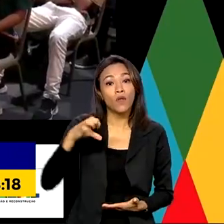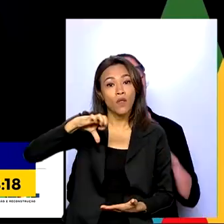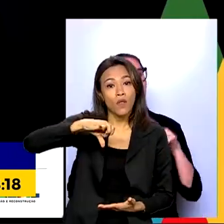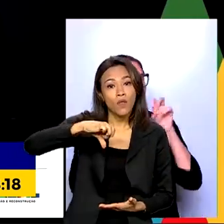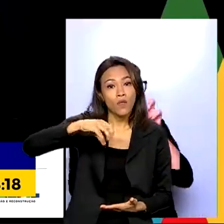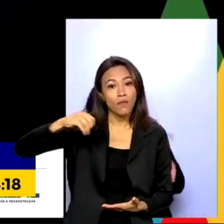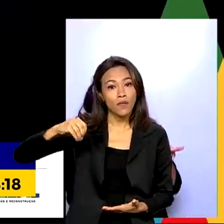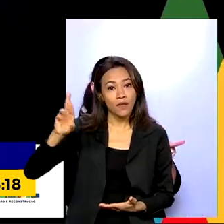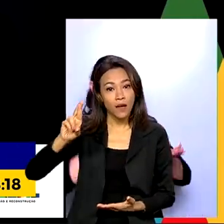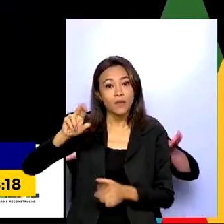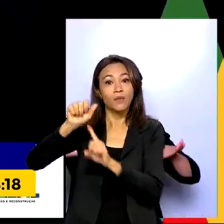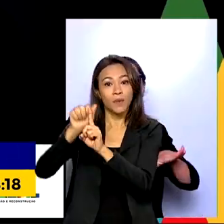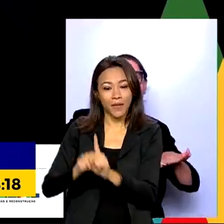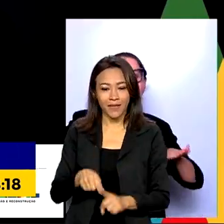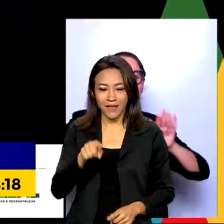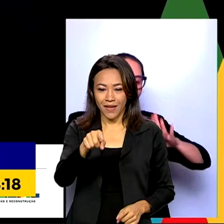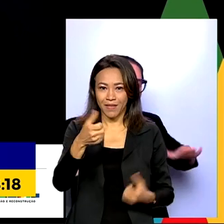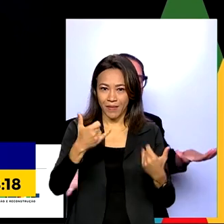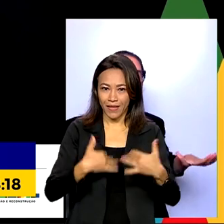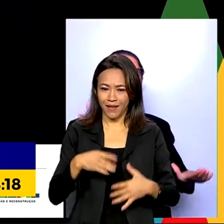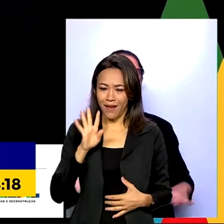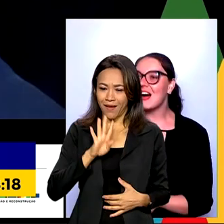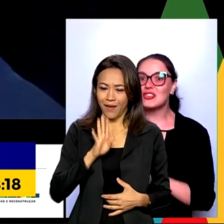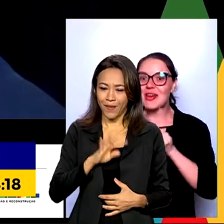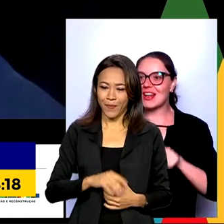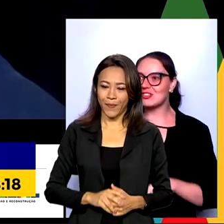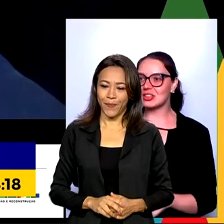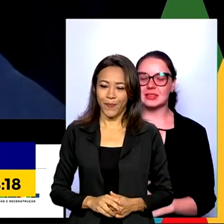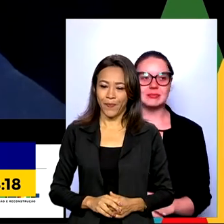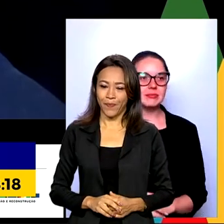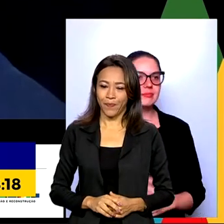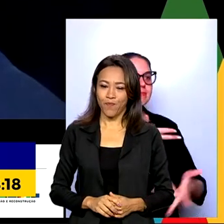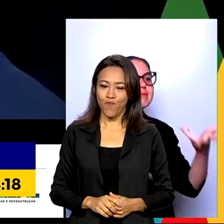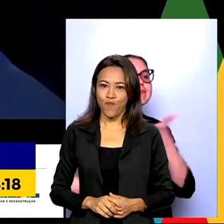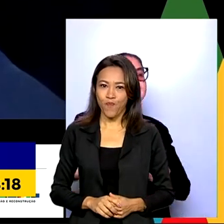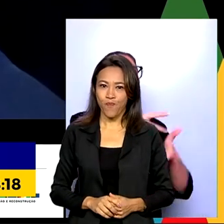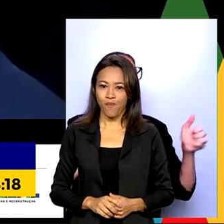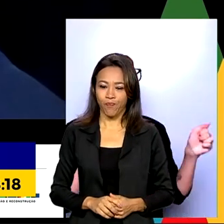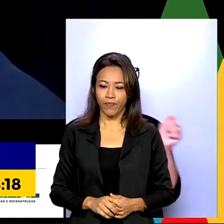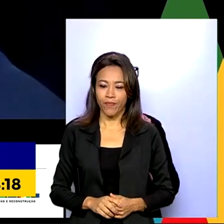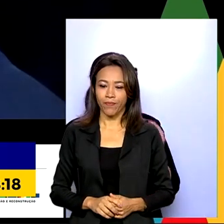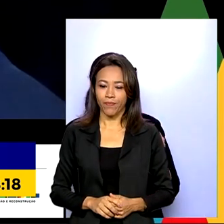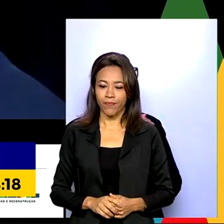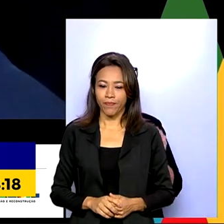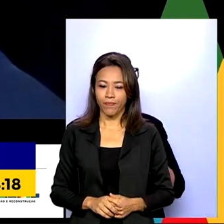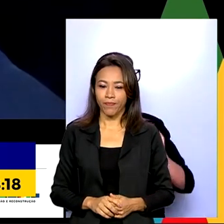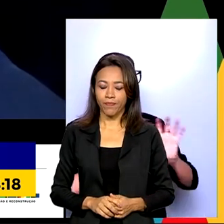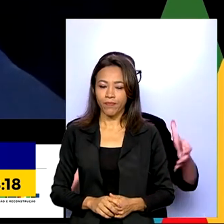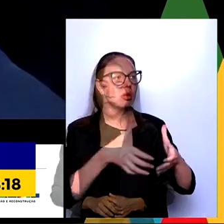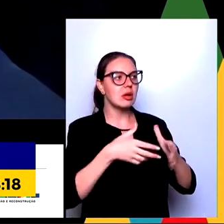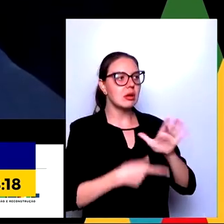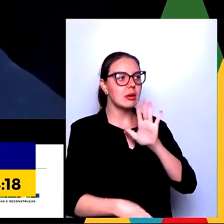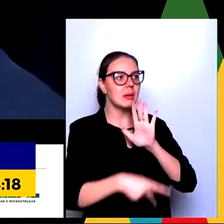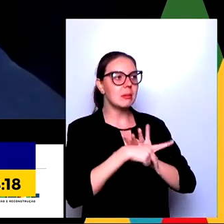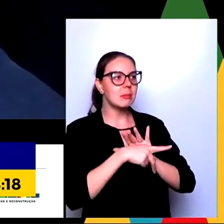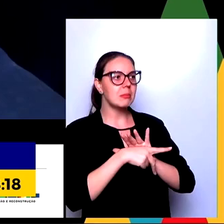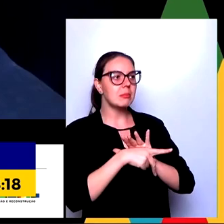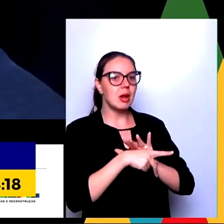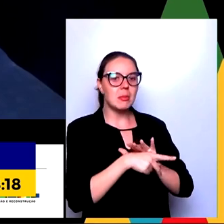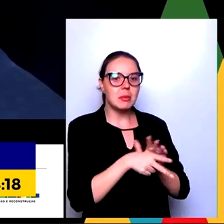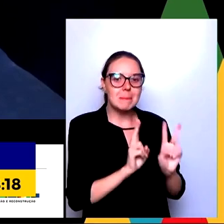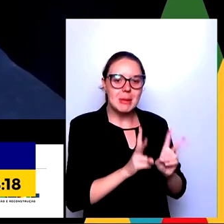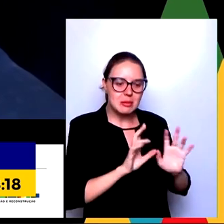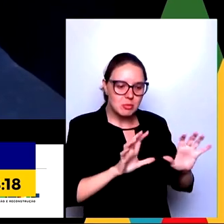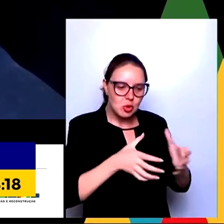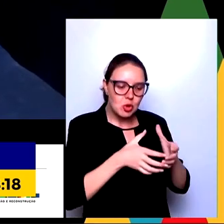mês. Aqui é muito legal mesmo, tipo, nossa, é experiência única. Conviver com todo mundo aqui, propriamente mesmo da mesma delegação,